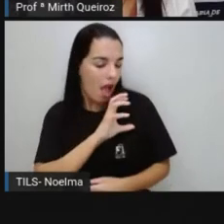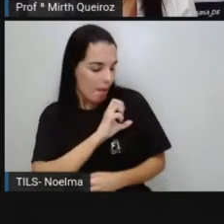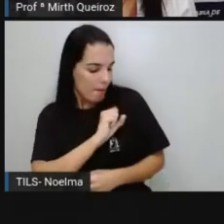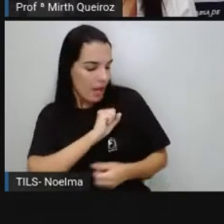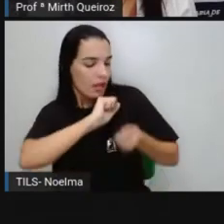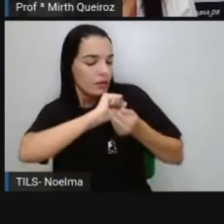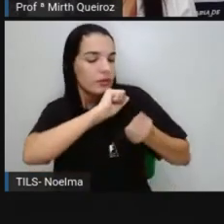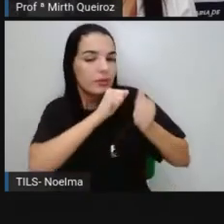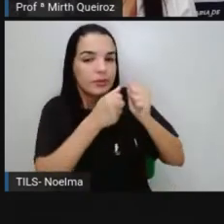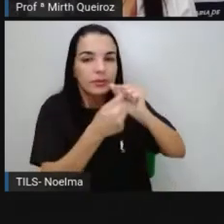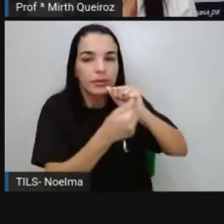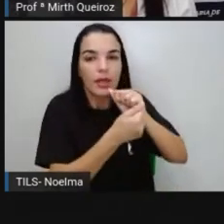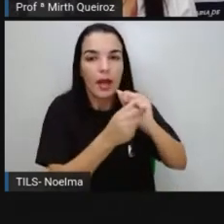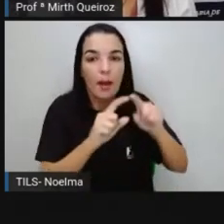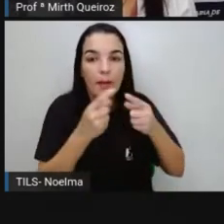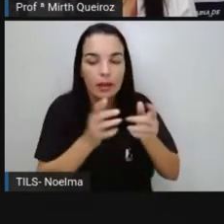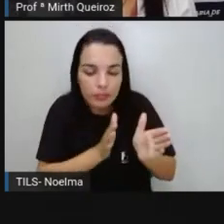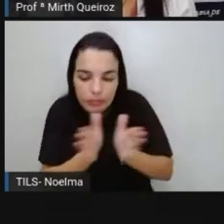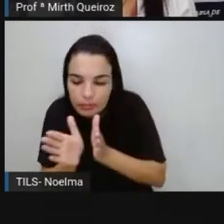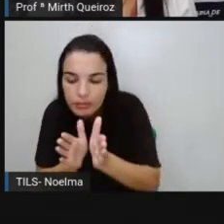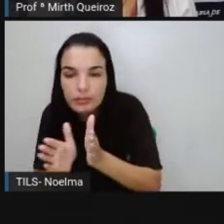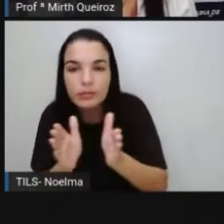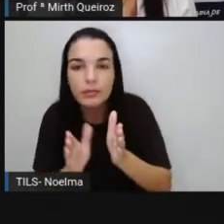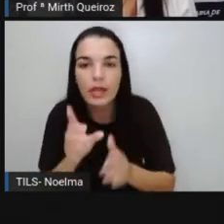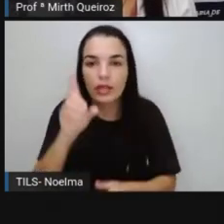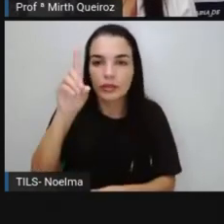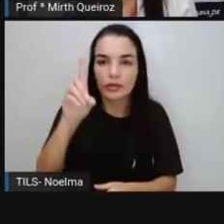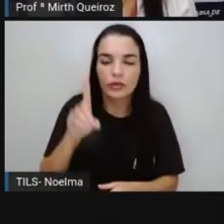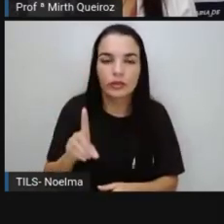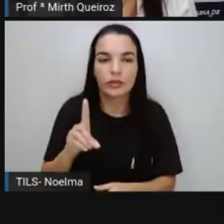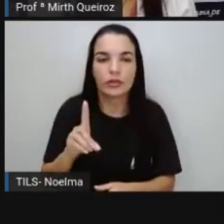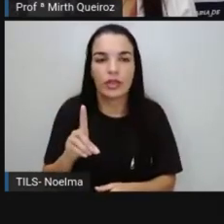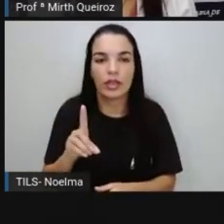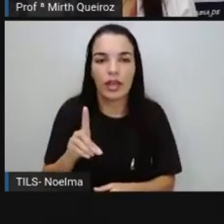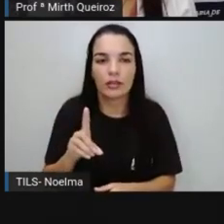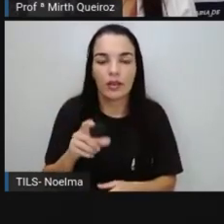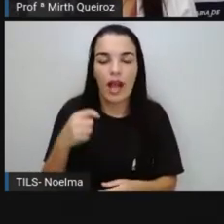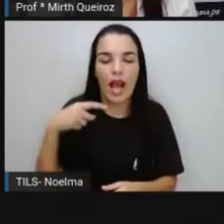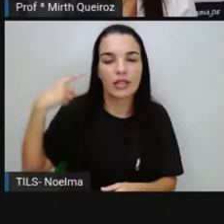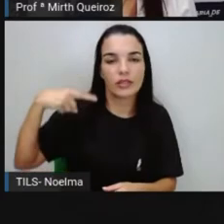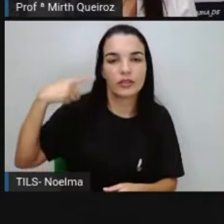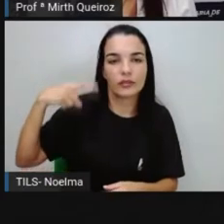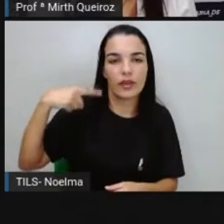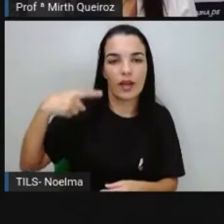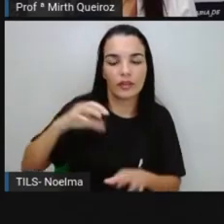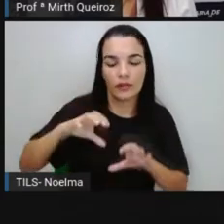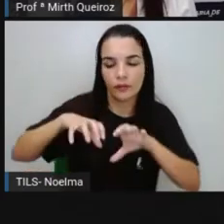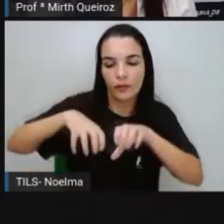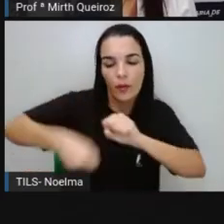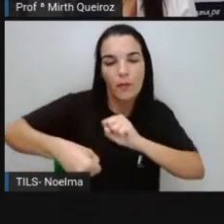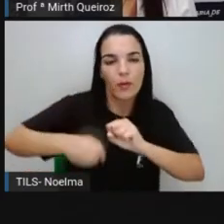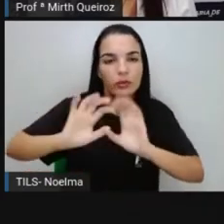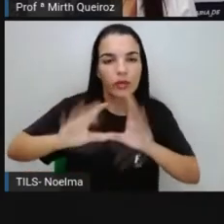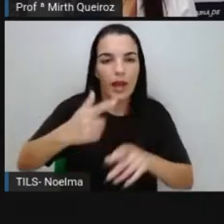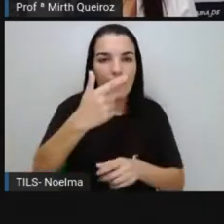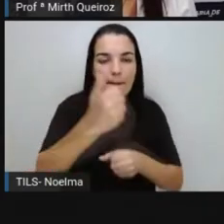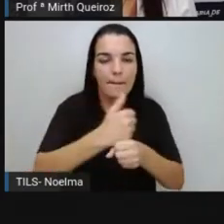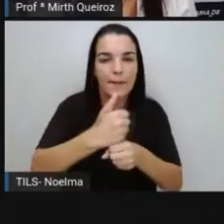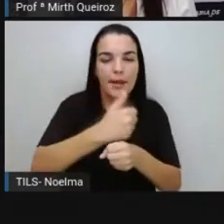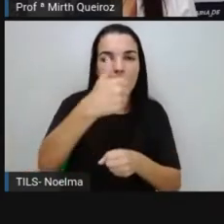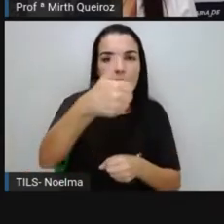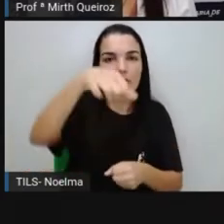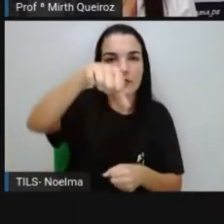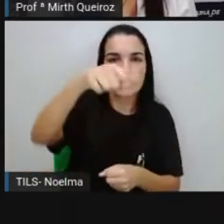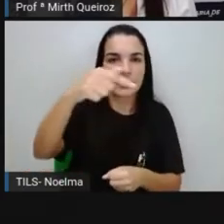pelo caminho do direito e se formou em 1970. Mas nunca deixando de lado a